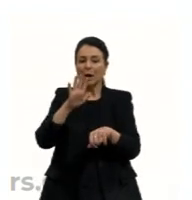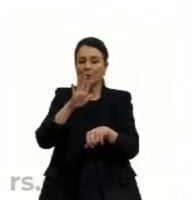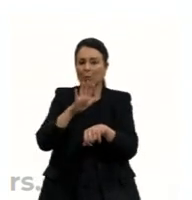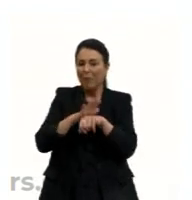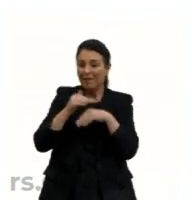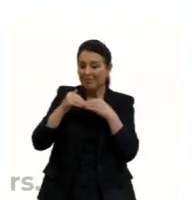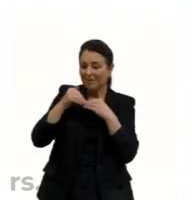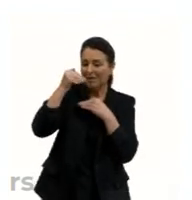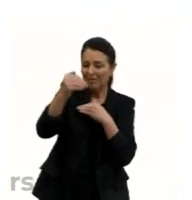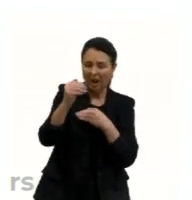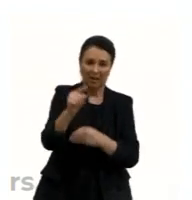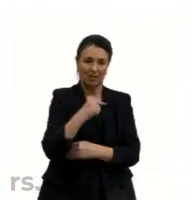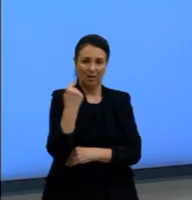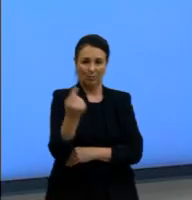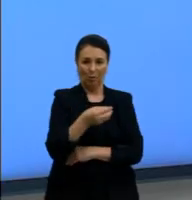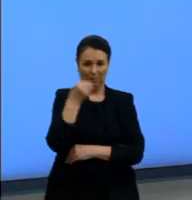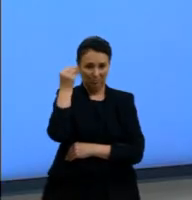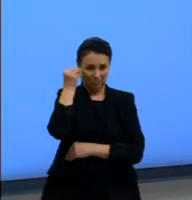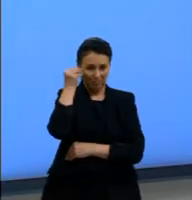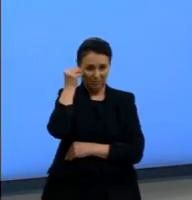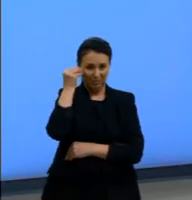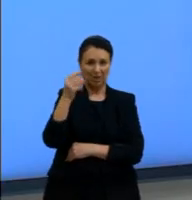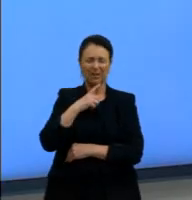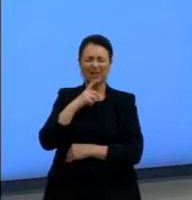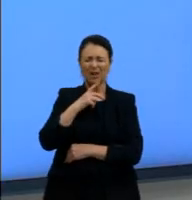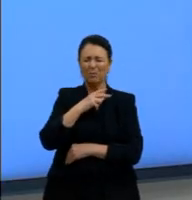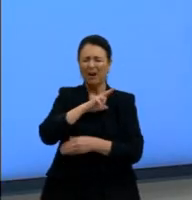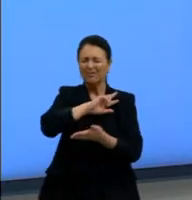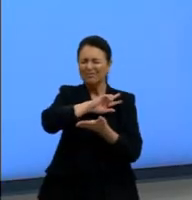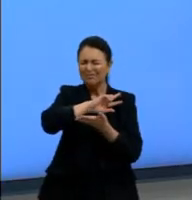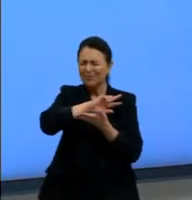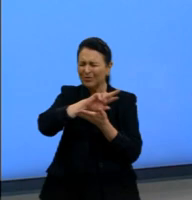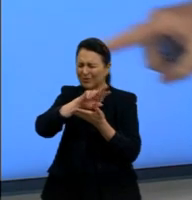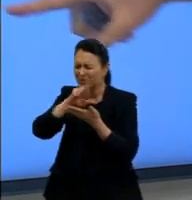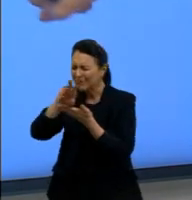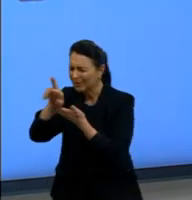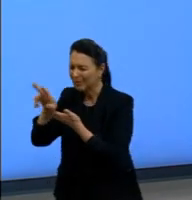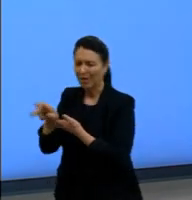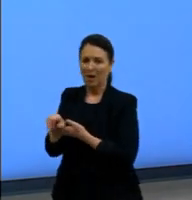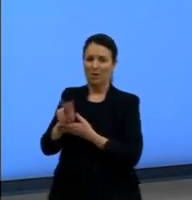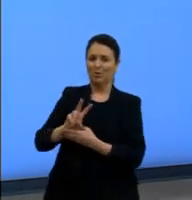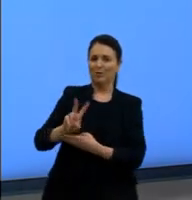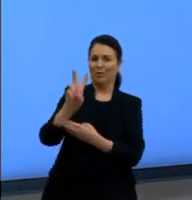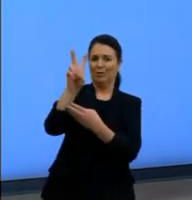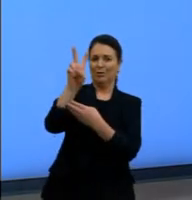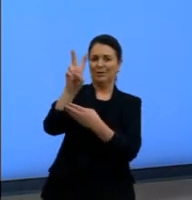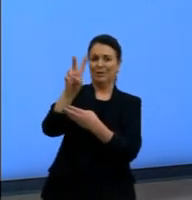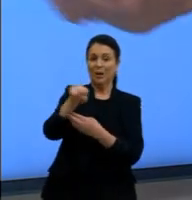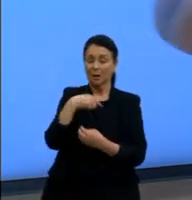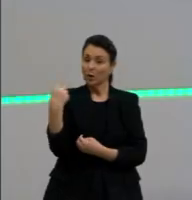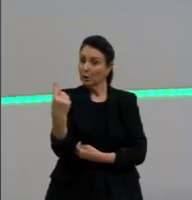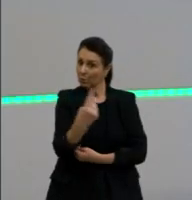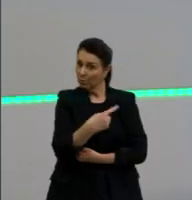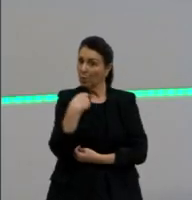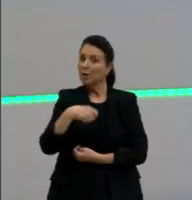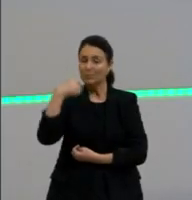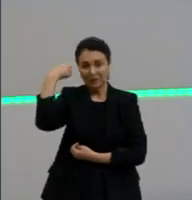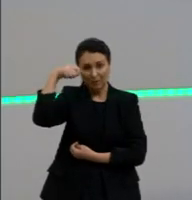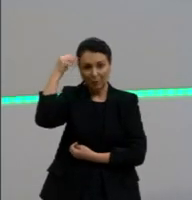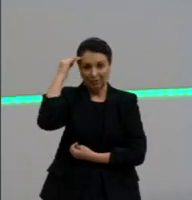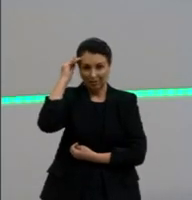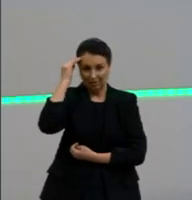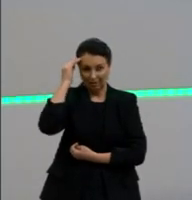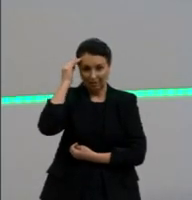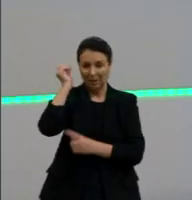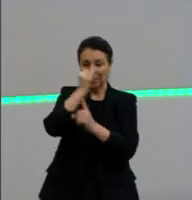dependem só da nossa experiência. há uma série de valores e isso é preciso nós entender que a sociedade, esses